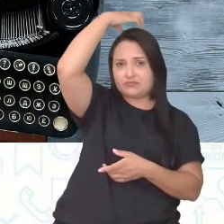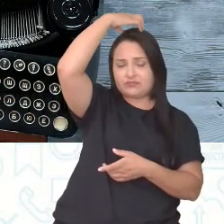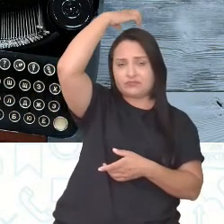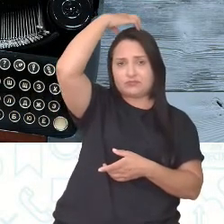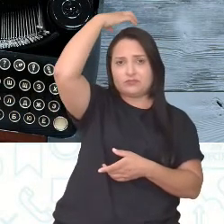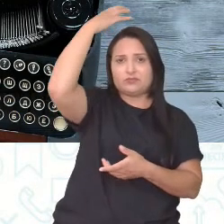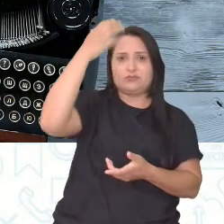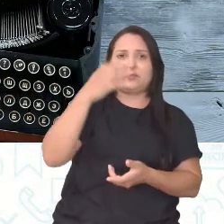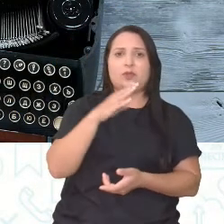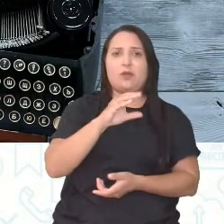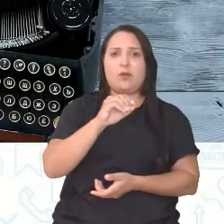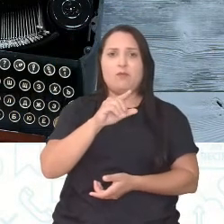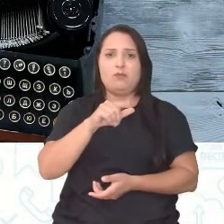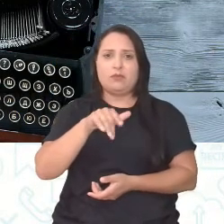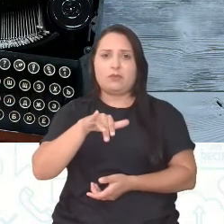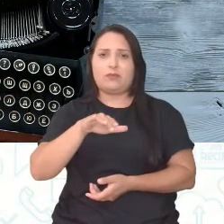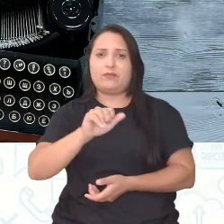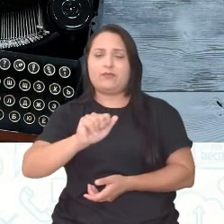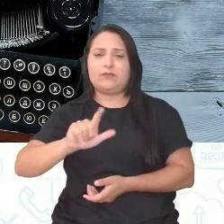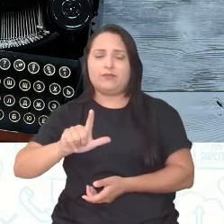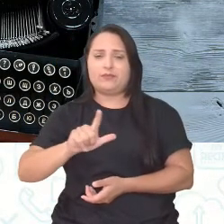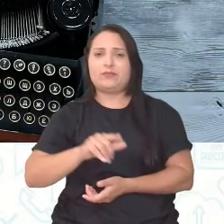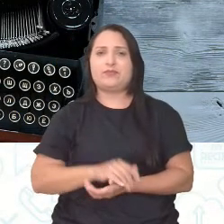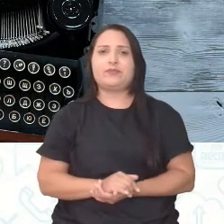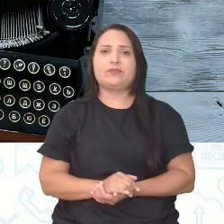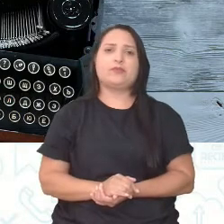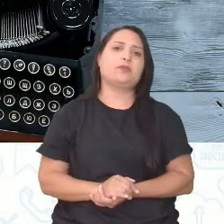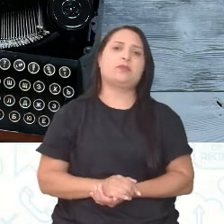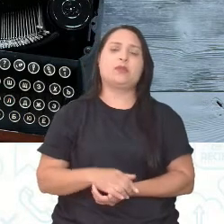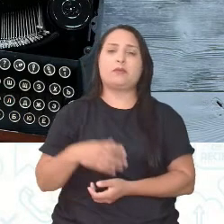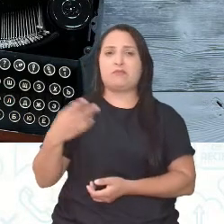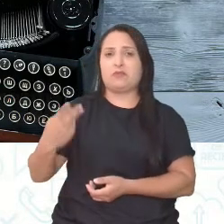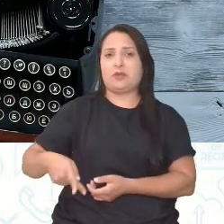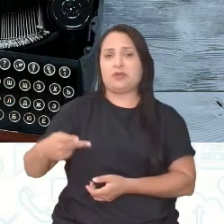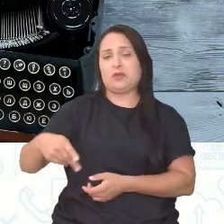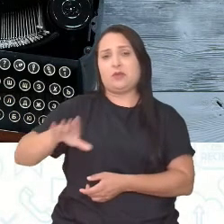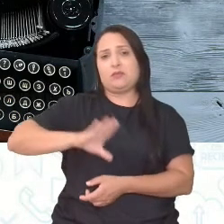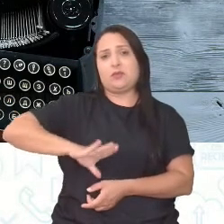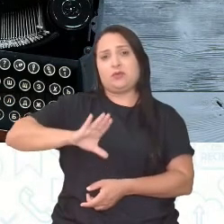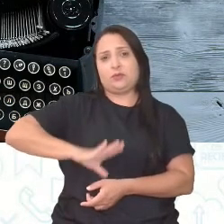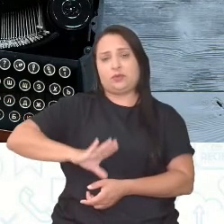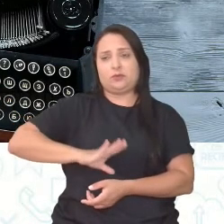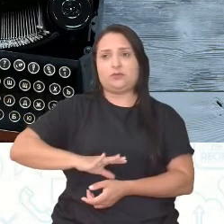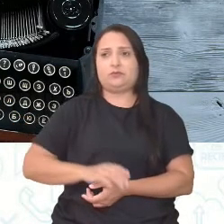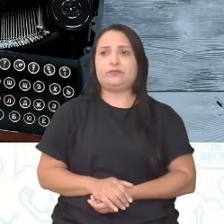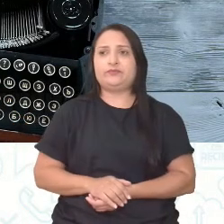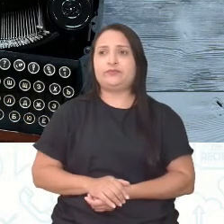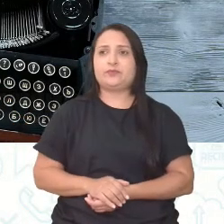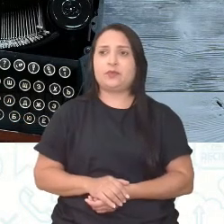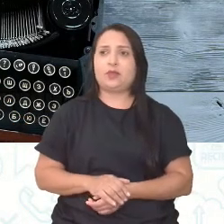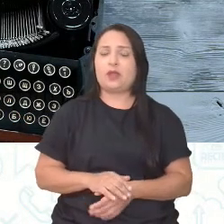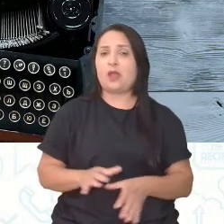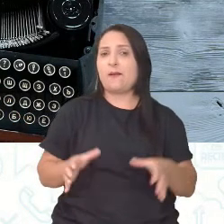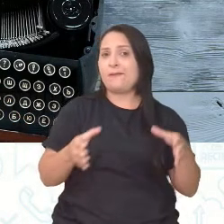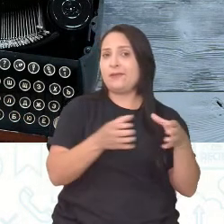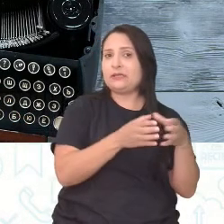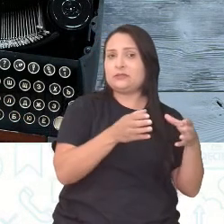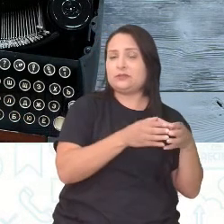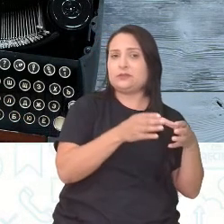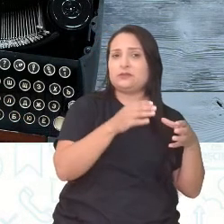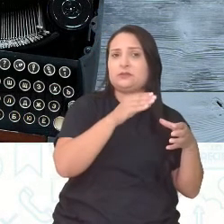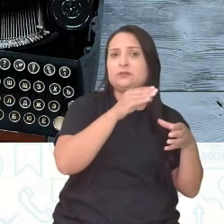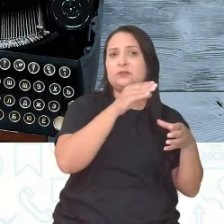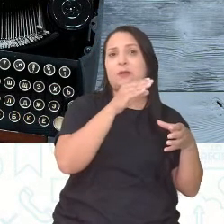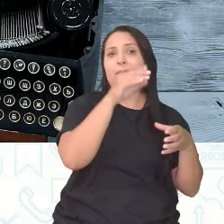antes de 1808, né? Que era a colônia de Portugal. Já o partido brasileiro